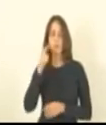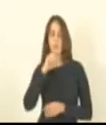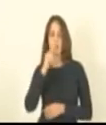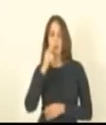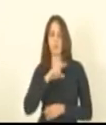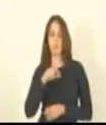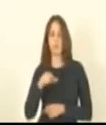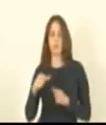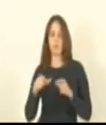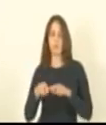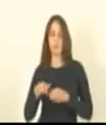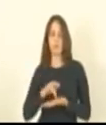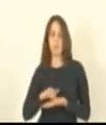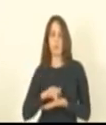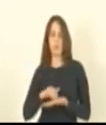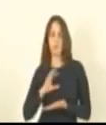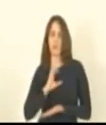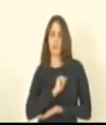adora você Pablo